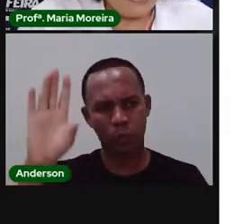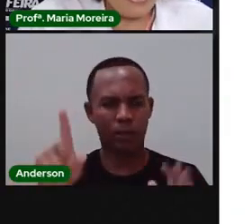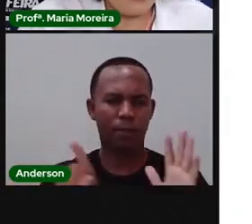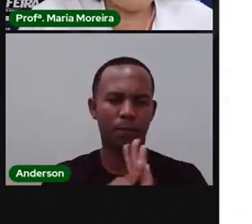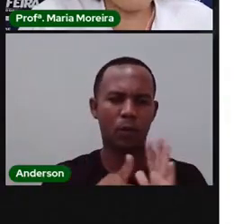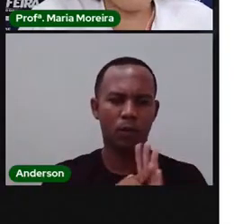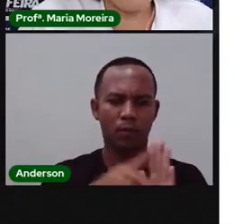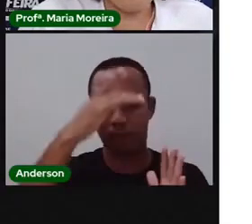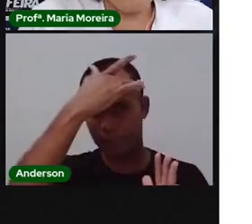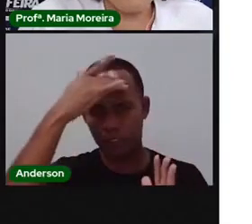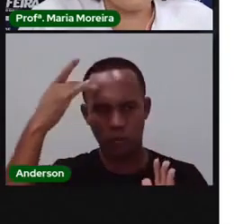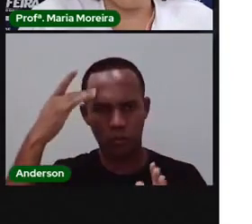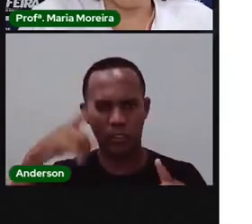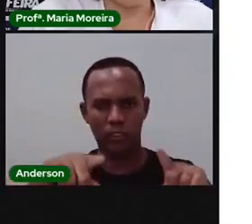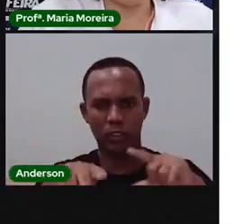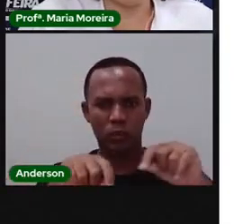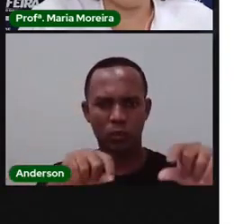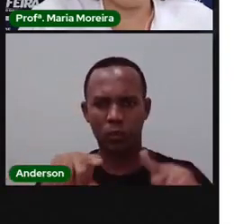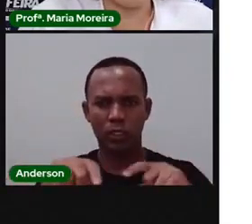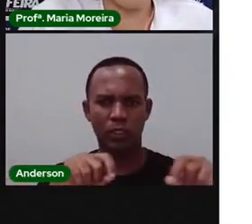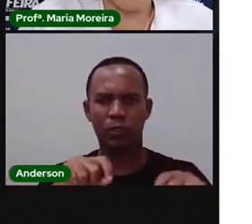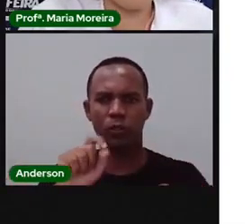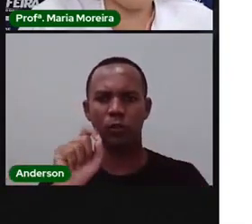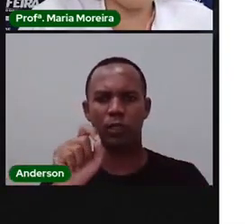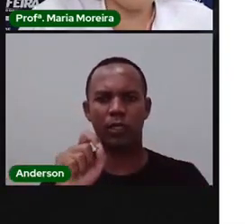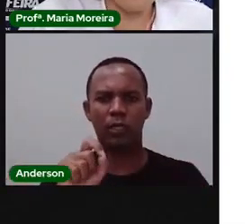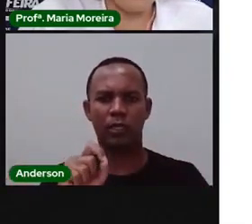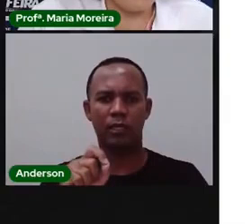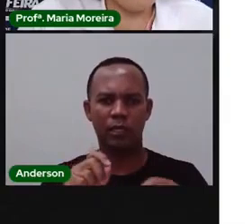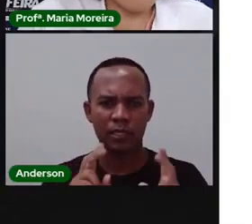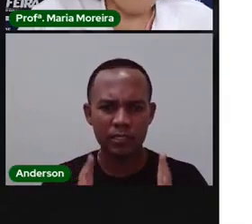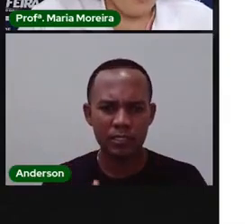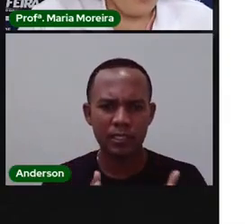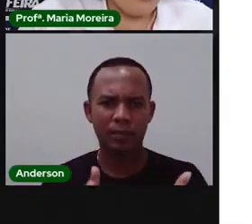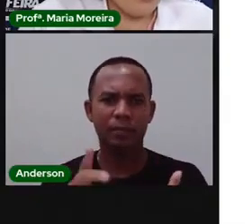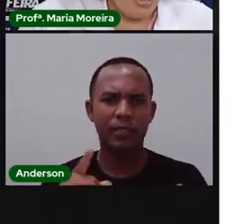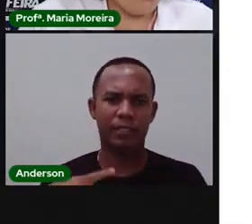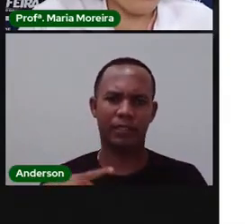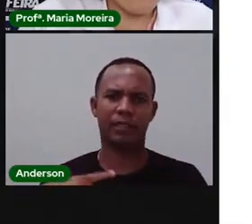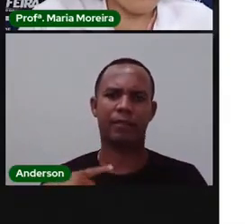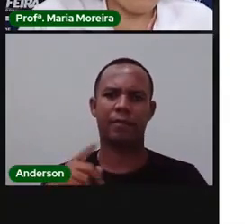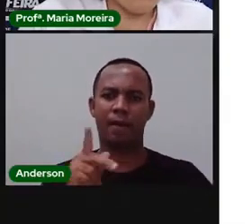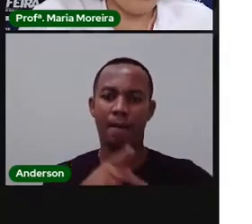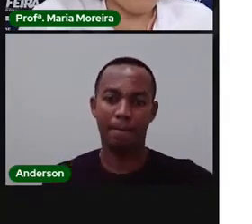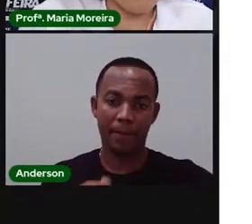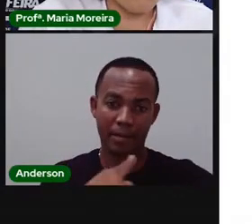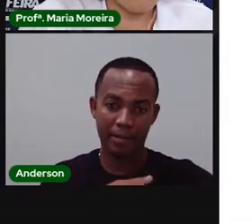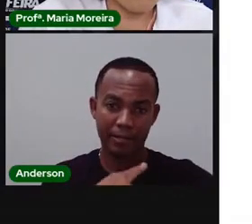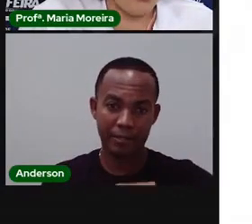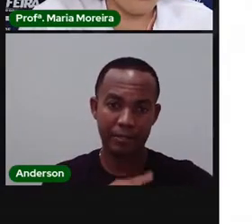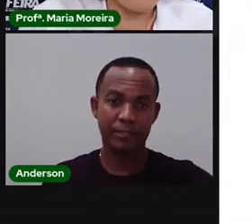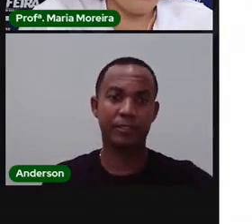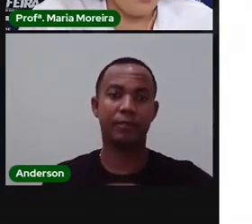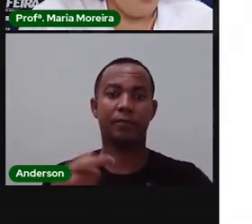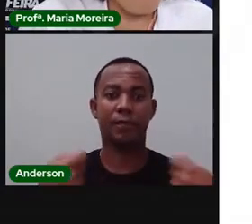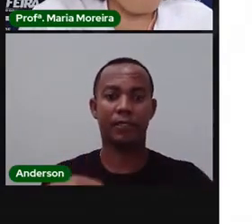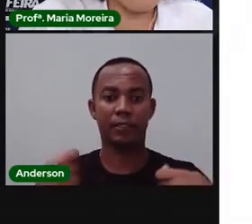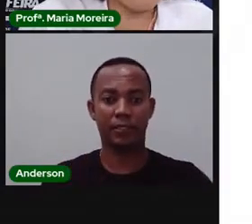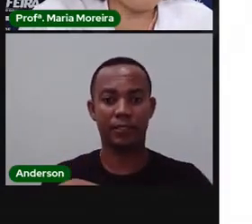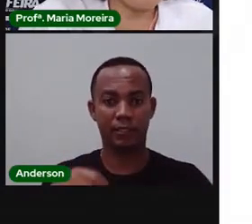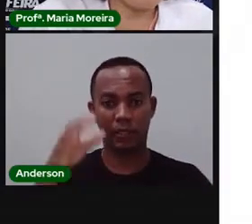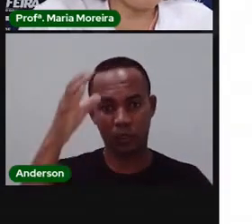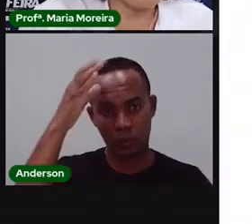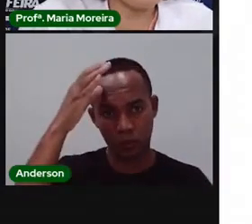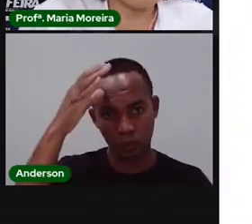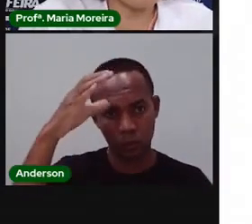Ele é escolhido para que possa ser preservado. Em nosso país, a conservação dos patrimônios culturais é